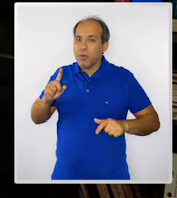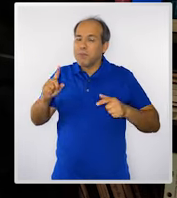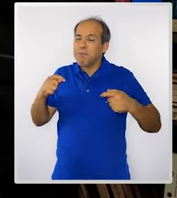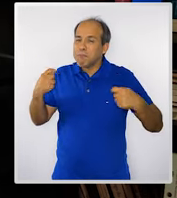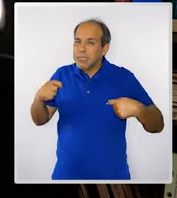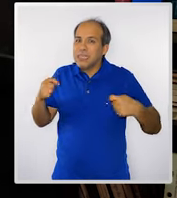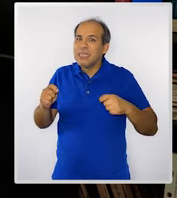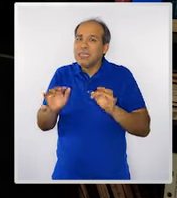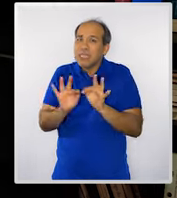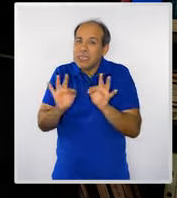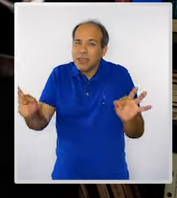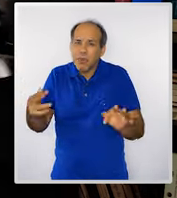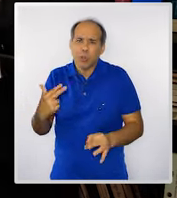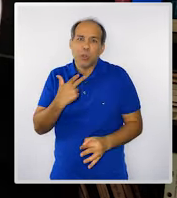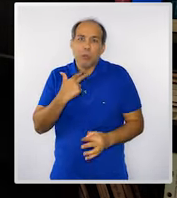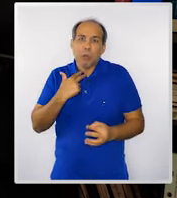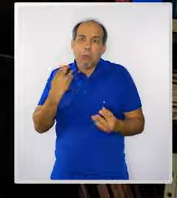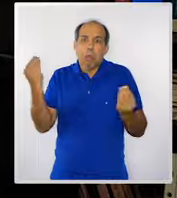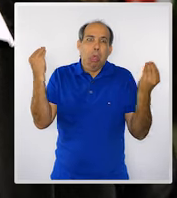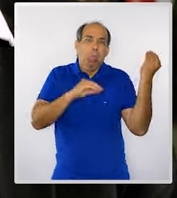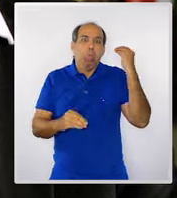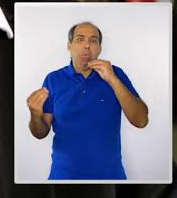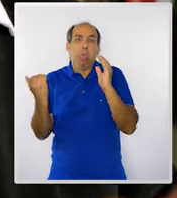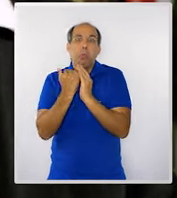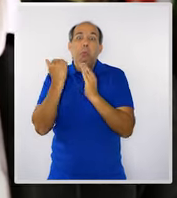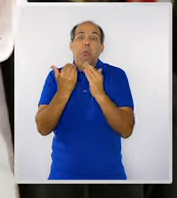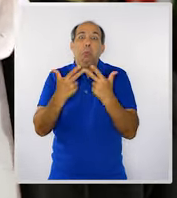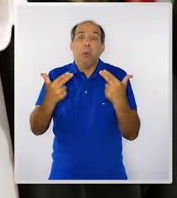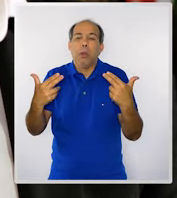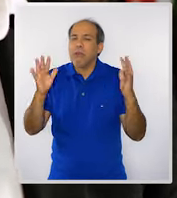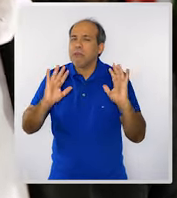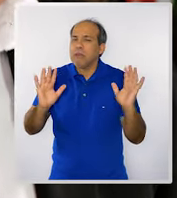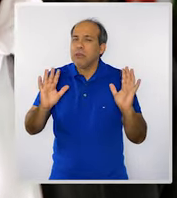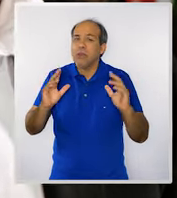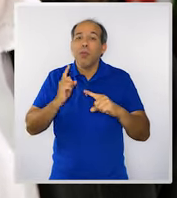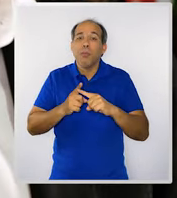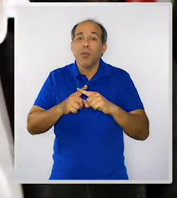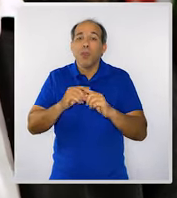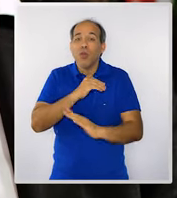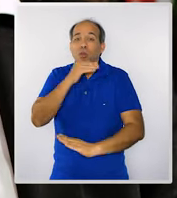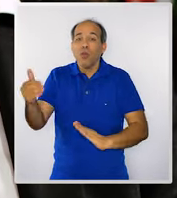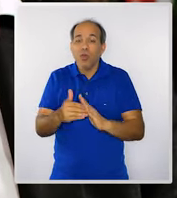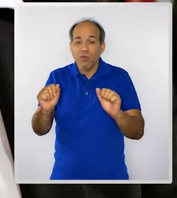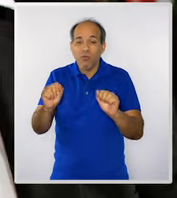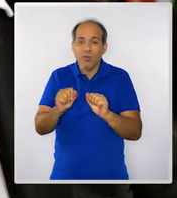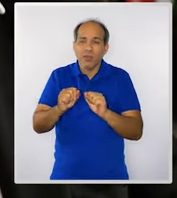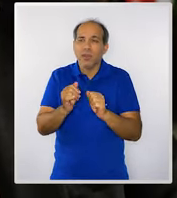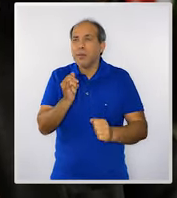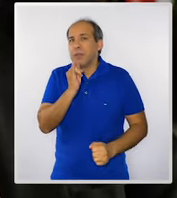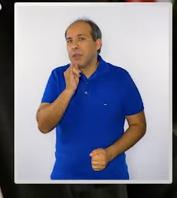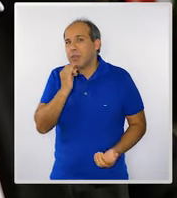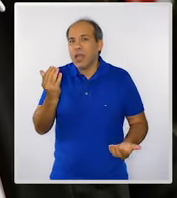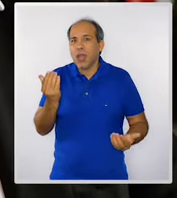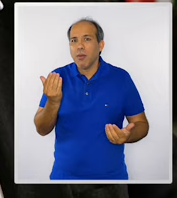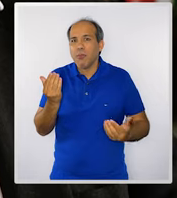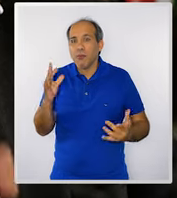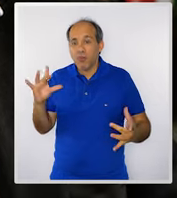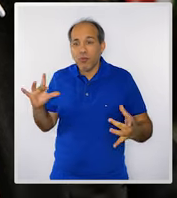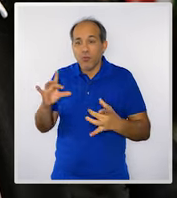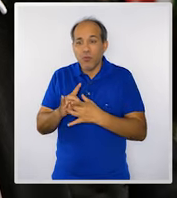simples, ela não pode ser muito complexa, até porque tudo que você vai utilizar em termos de